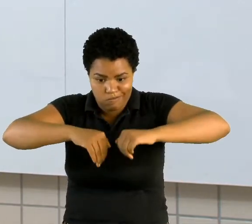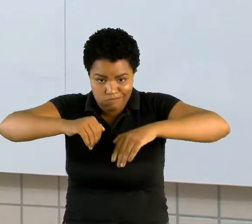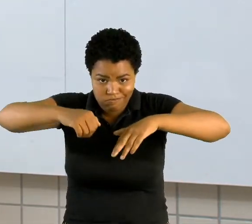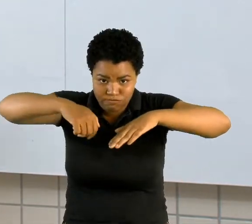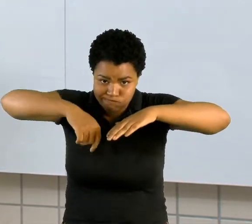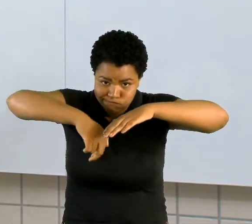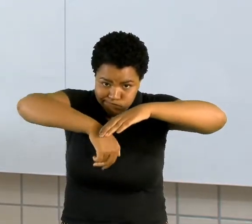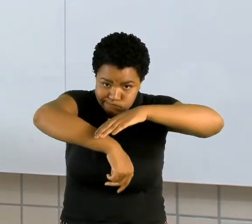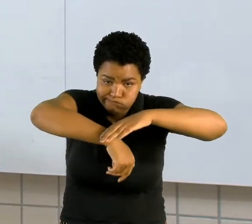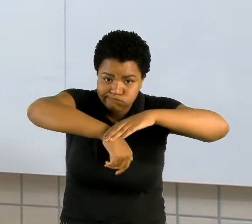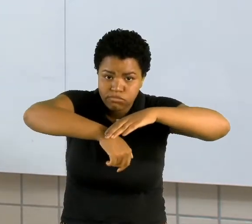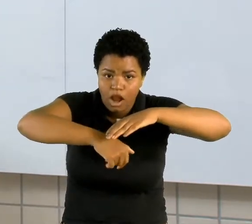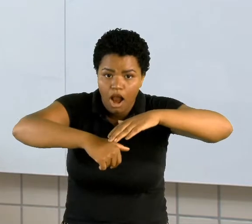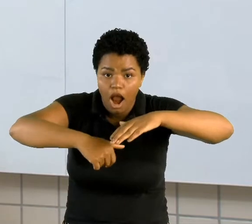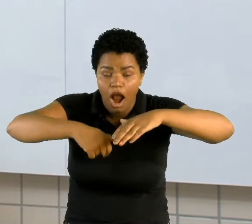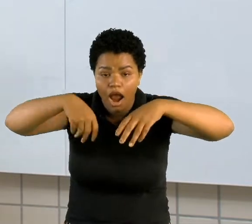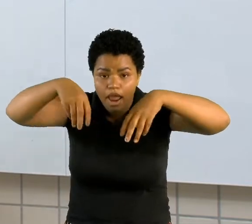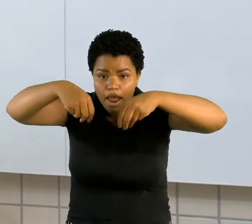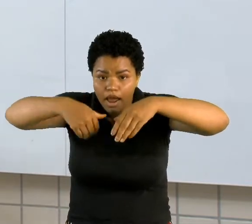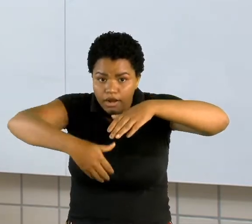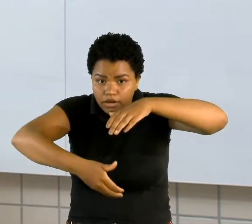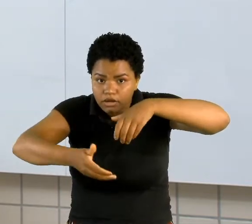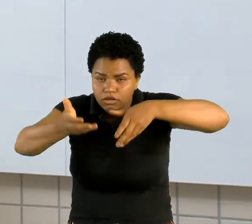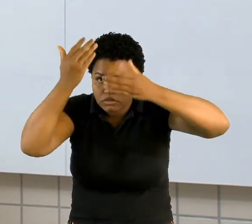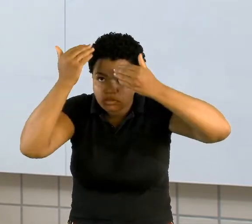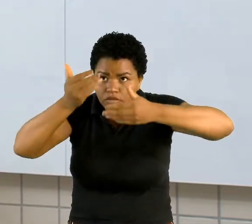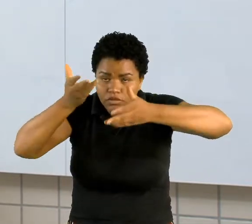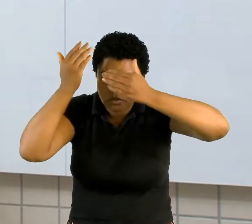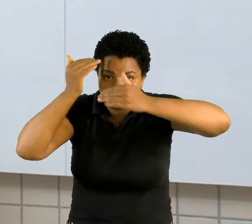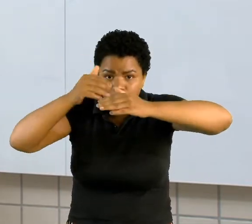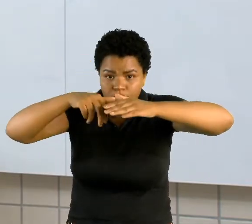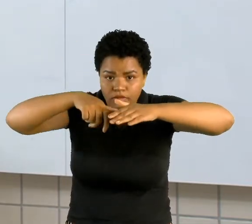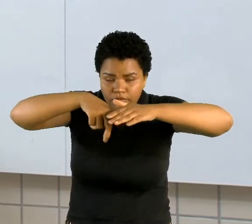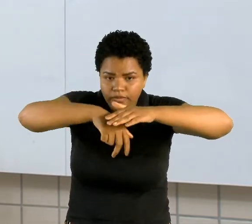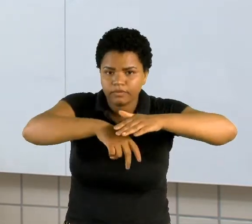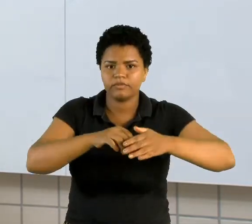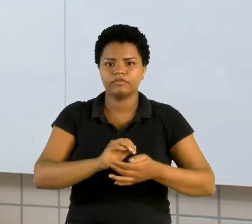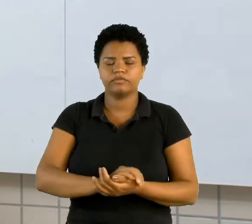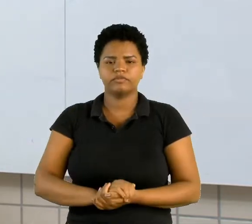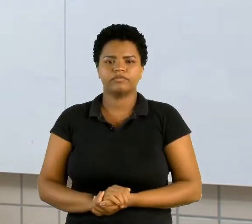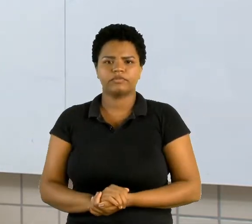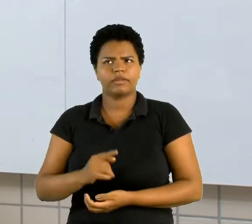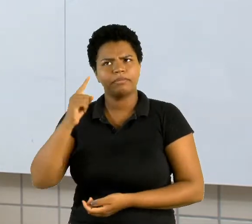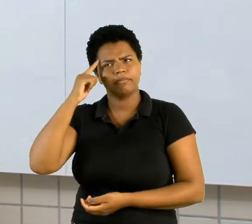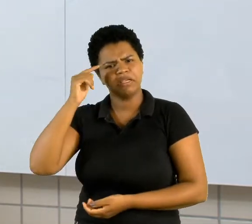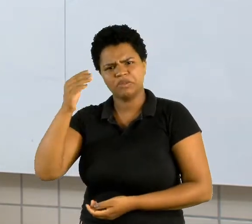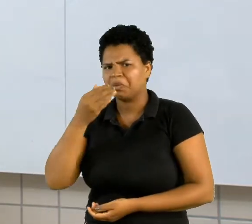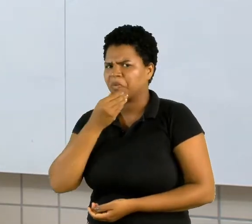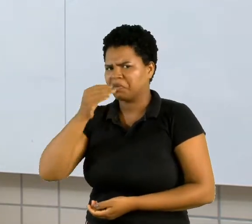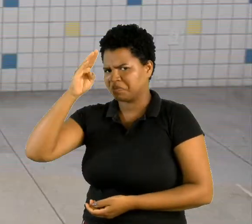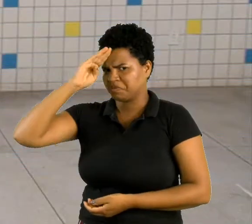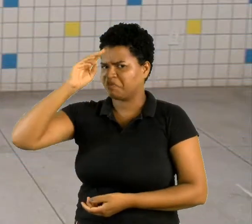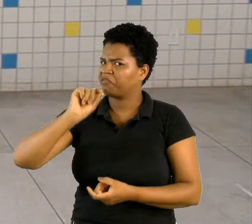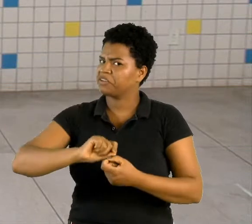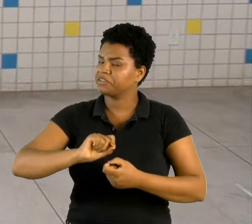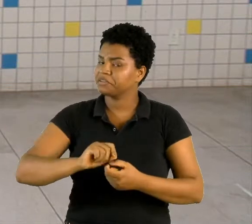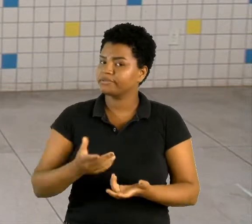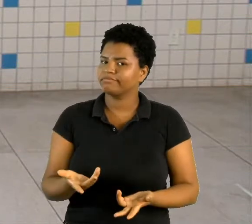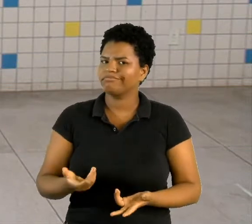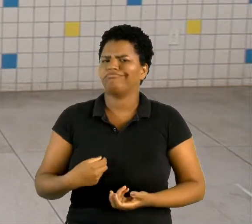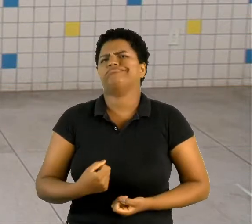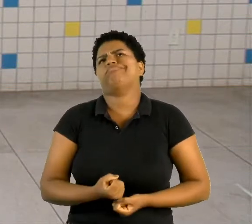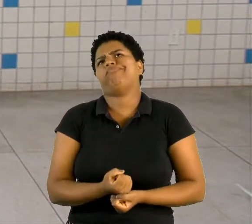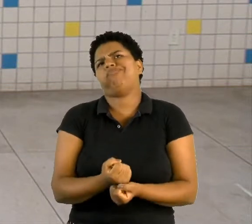areia, ele jogava na frente dele, antes de ir para a cidade. Agora imagina, um soldado fazendo isso. Milhares,